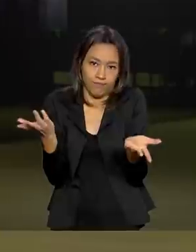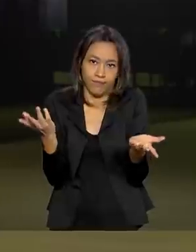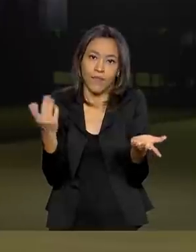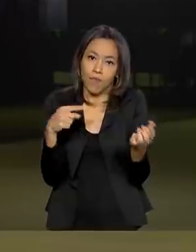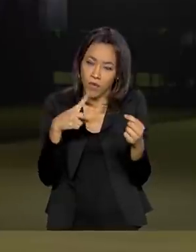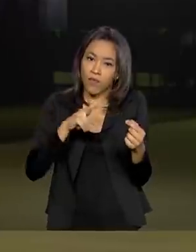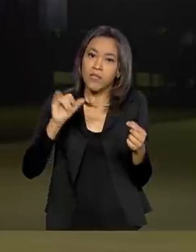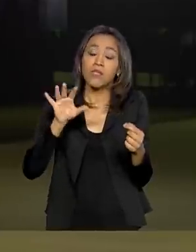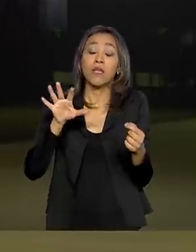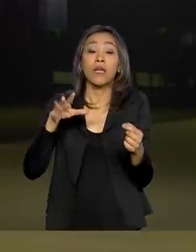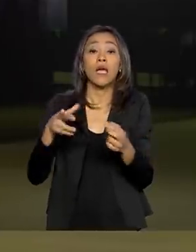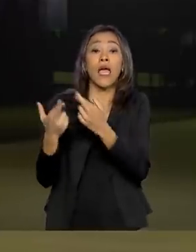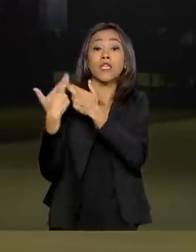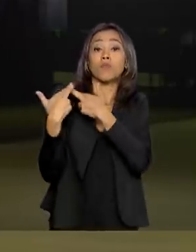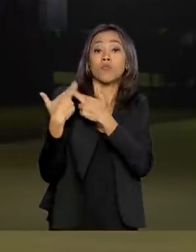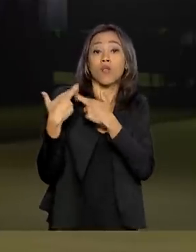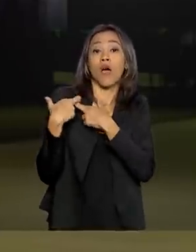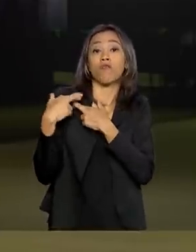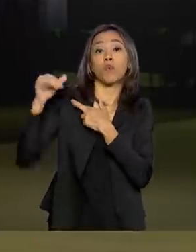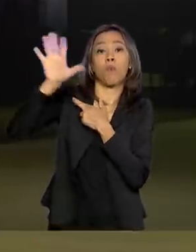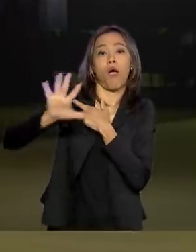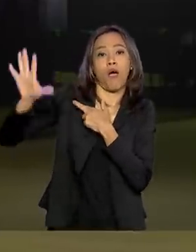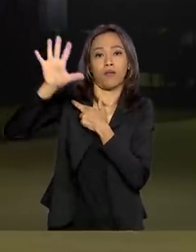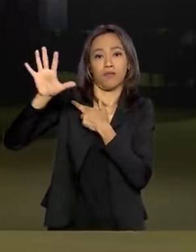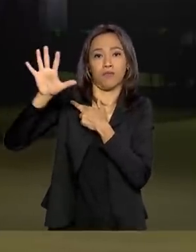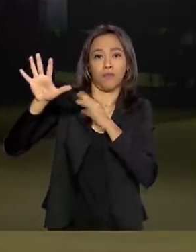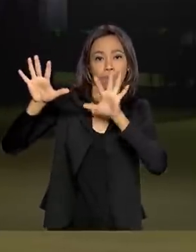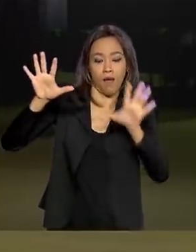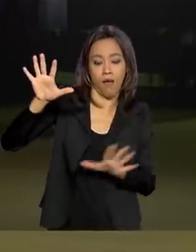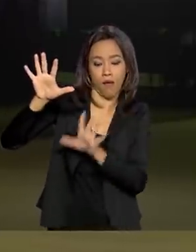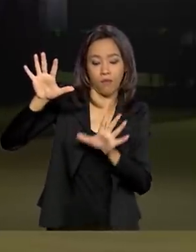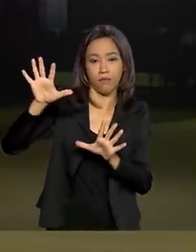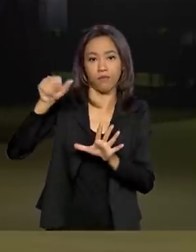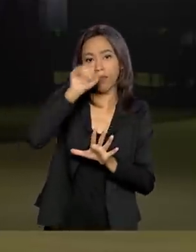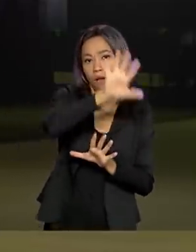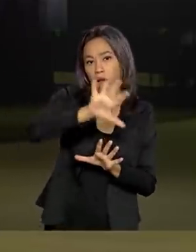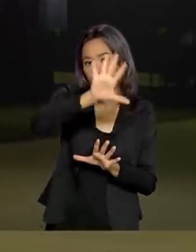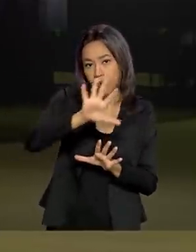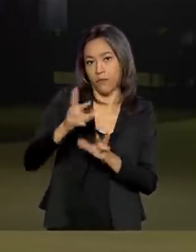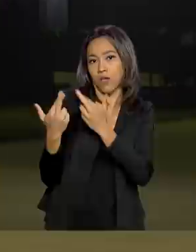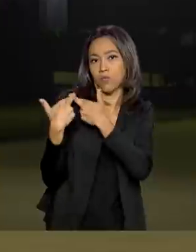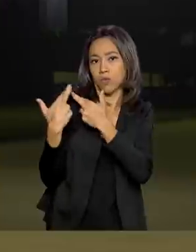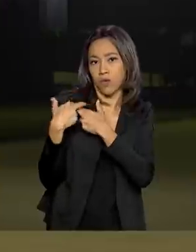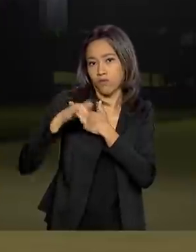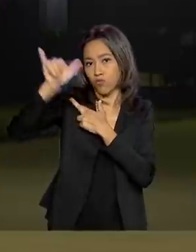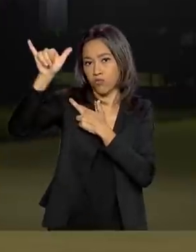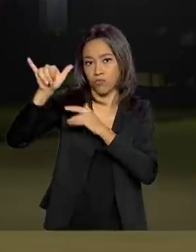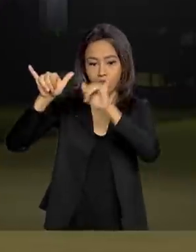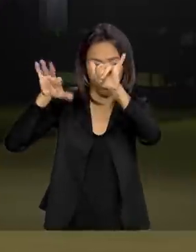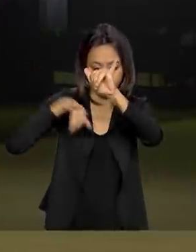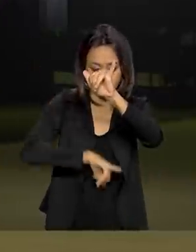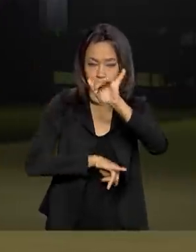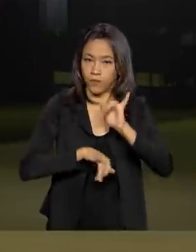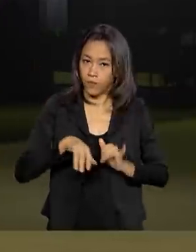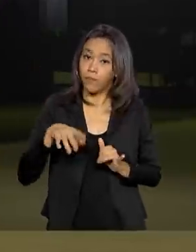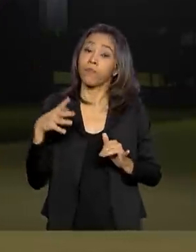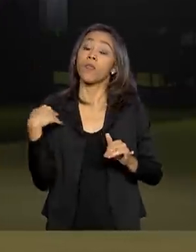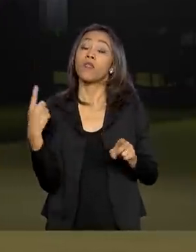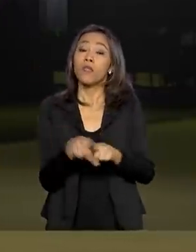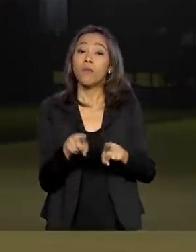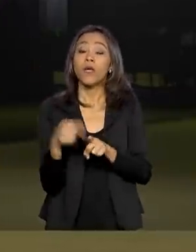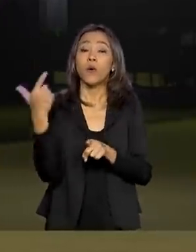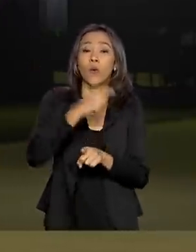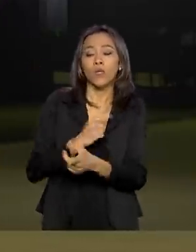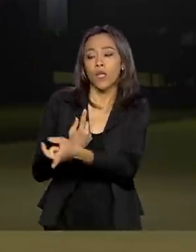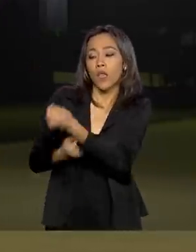companhia vai ser responsável por um segmento. Além disso, gente está vendo a possibilidade, estamos negociando junto ao BNDES